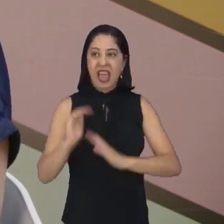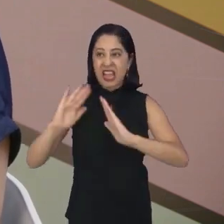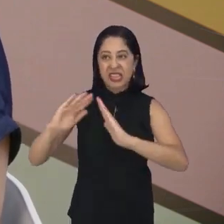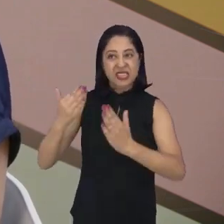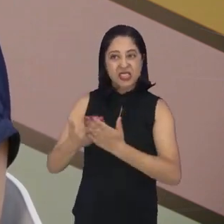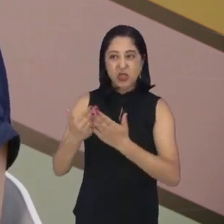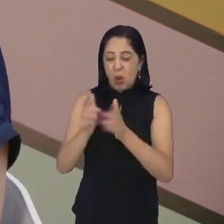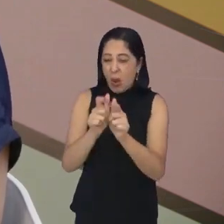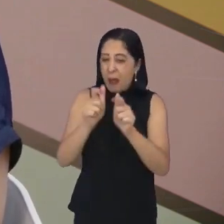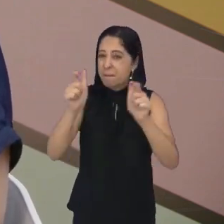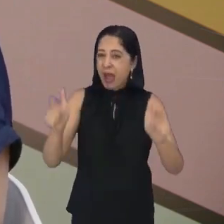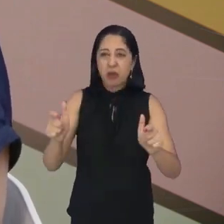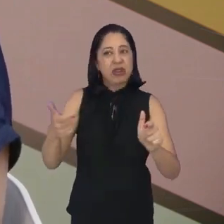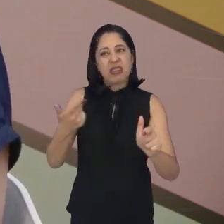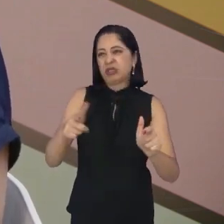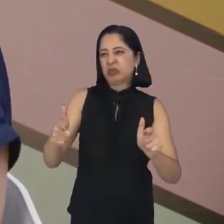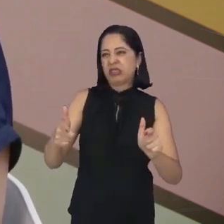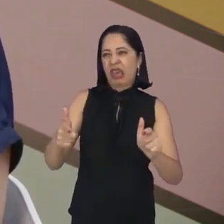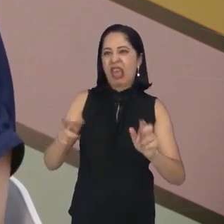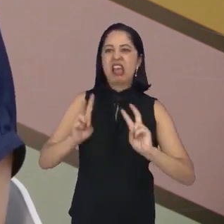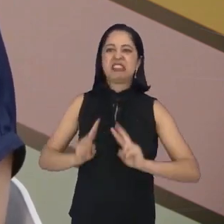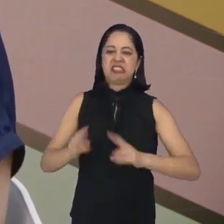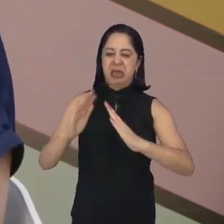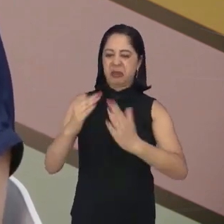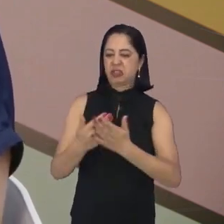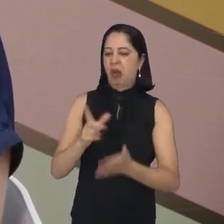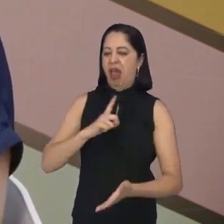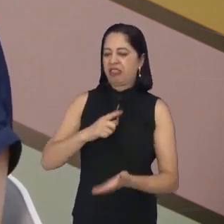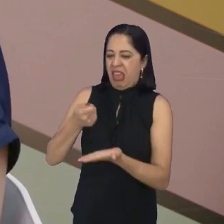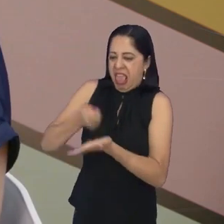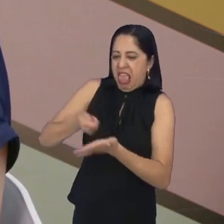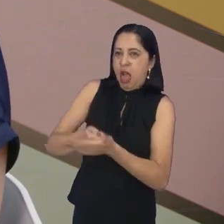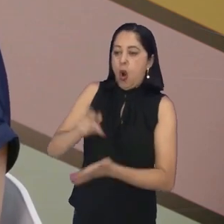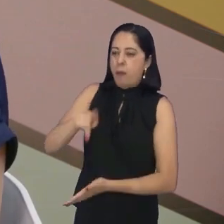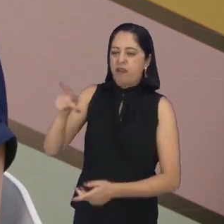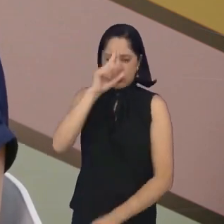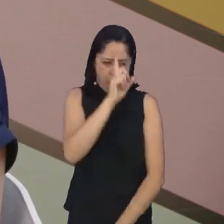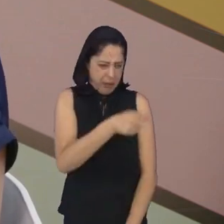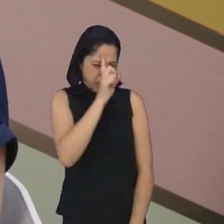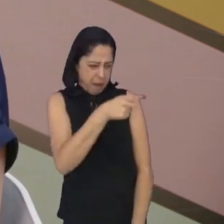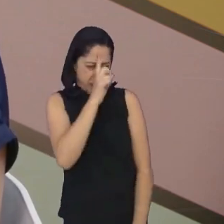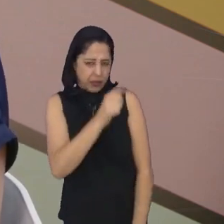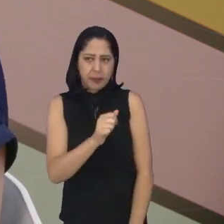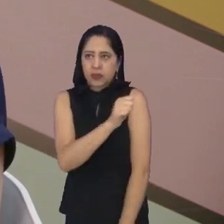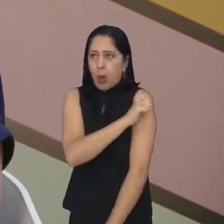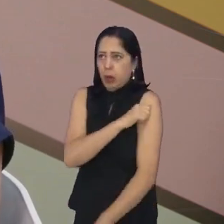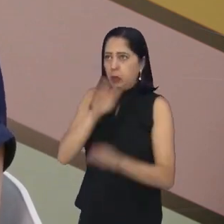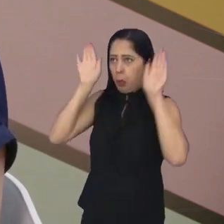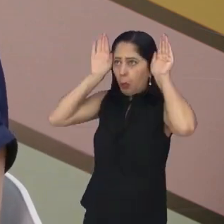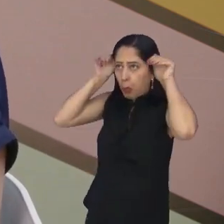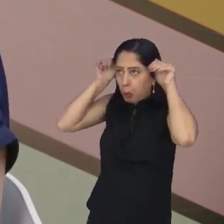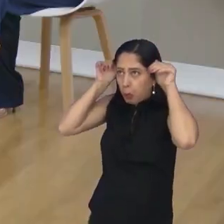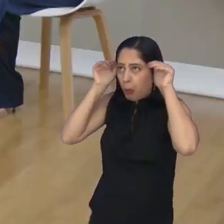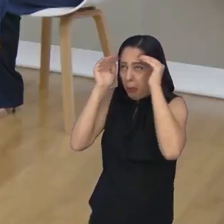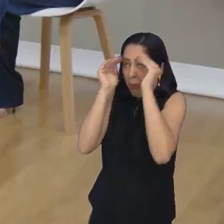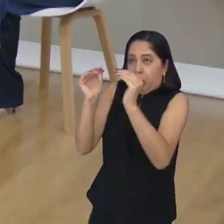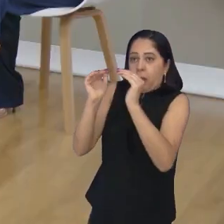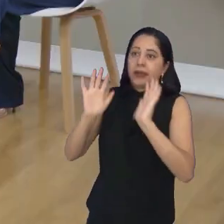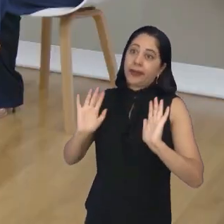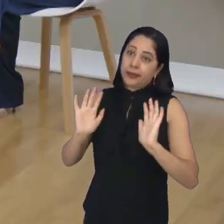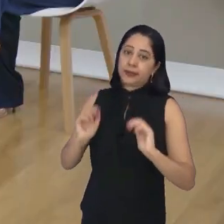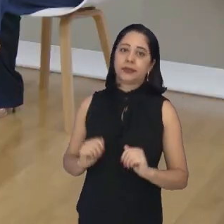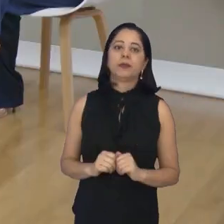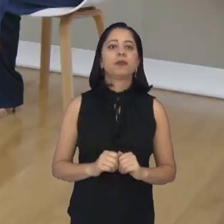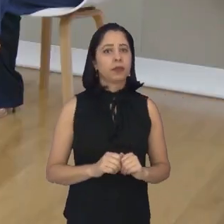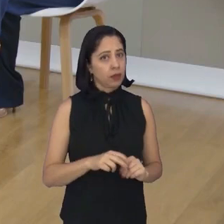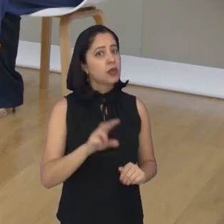aquela rigidez, vamos dizer assim, Onde o professor é quem manda e o aluno tem que fazer o que está prescrito. E você vê que eles